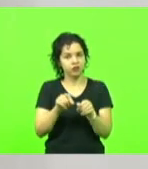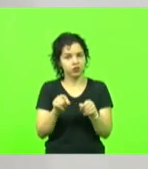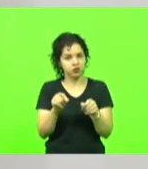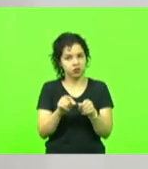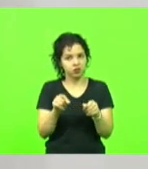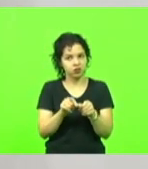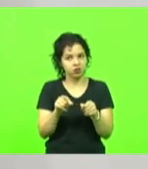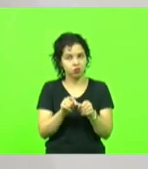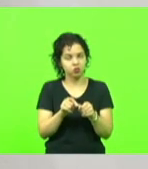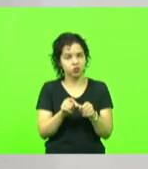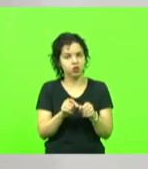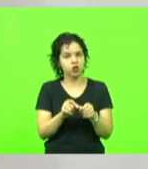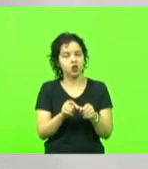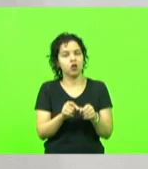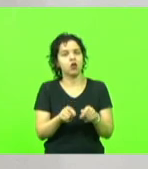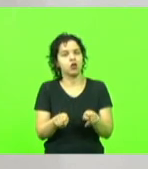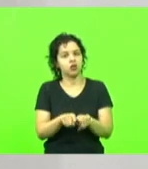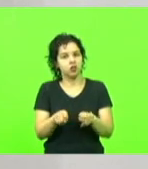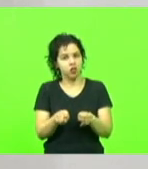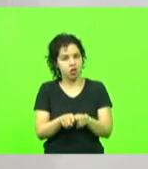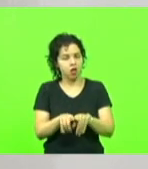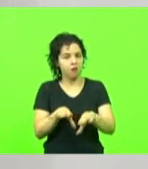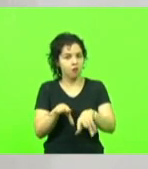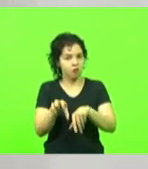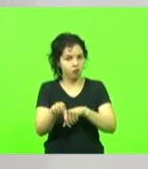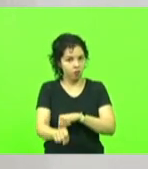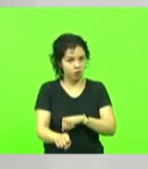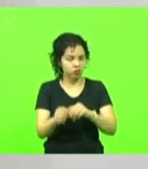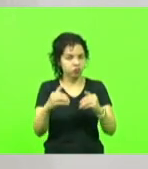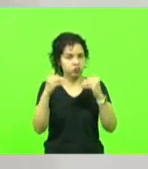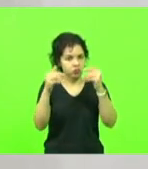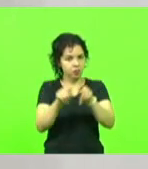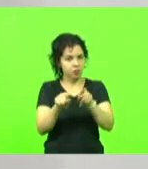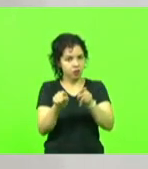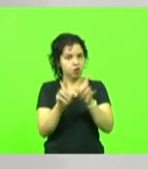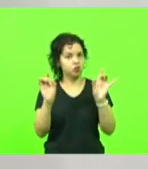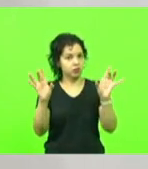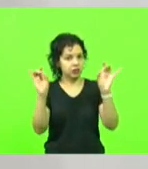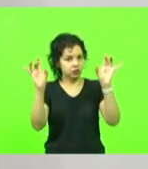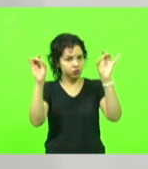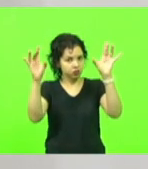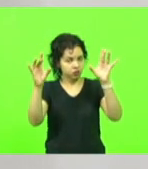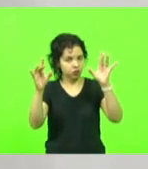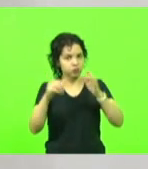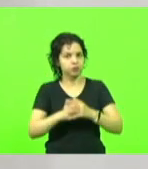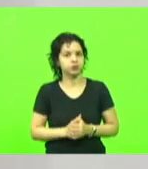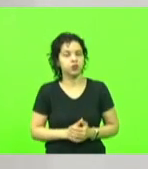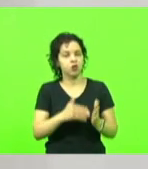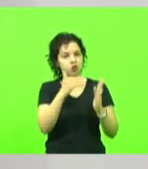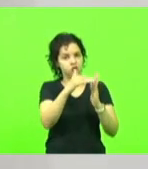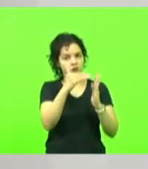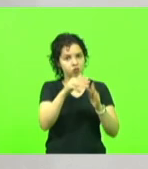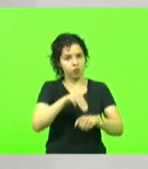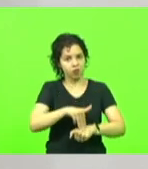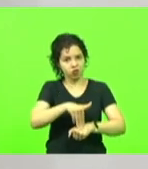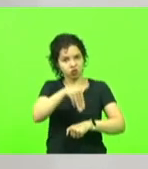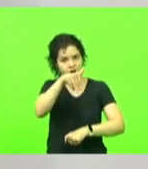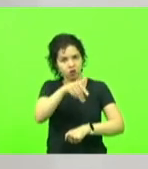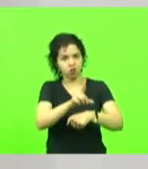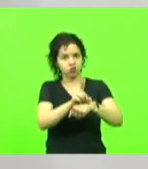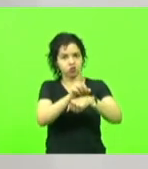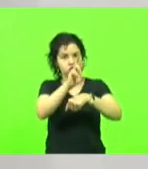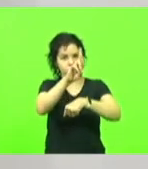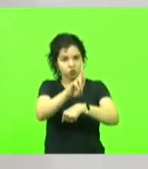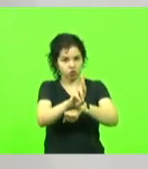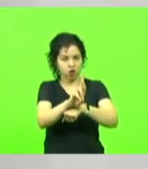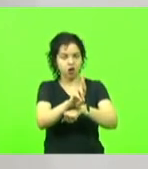de graduação e de especialização. No nível de mestrado, doutorado, que não chega a